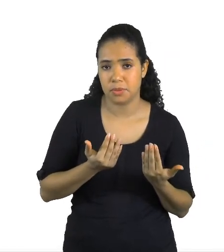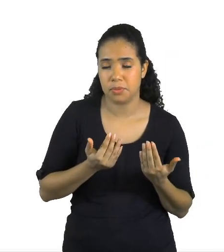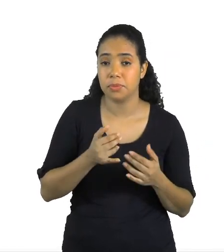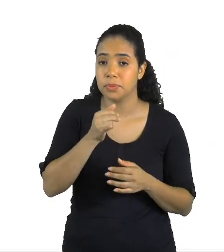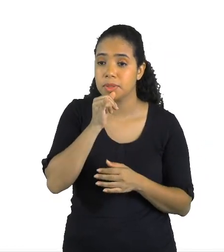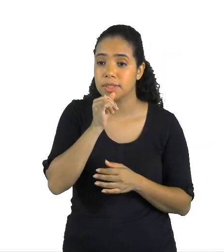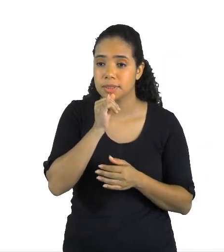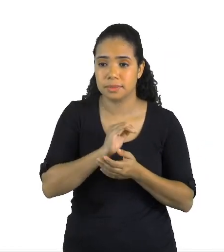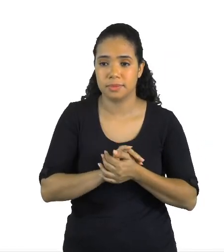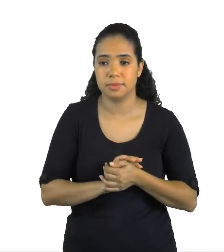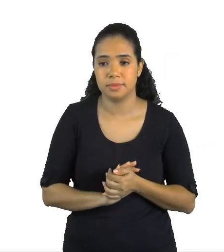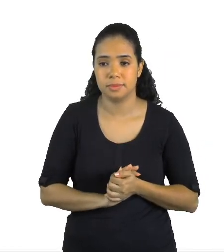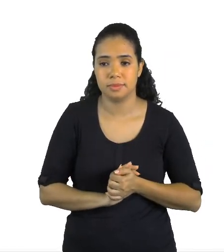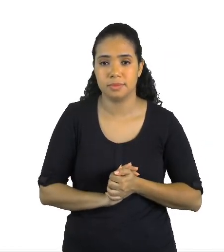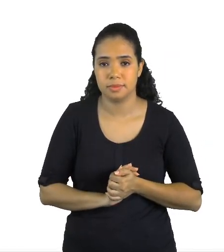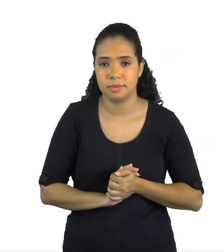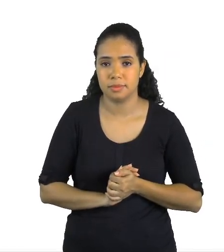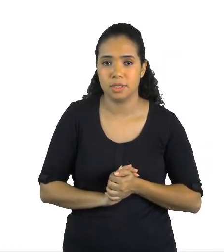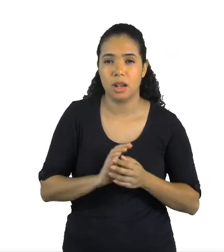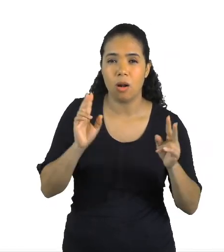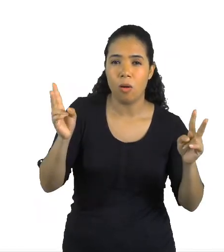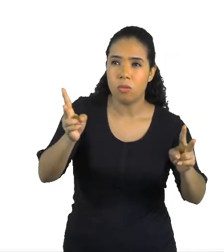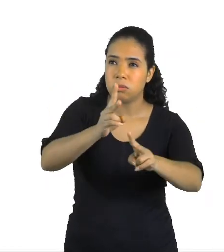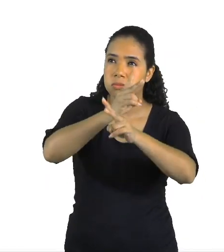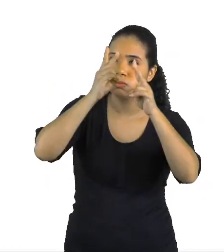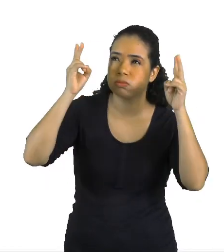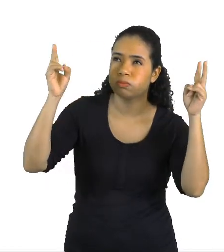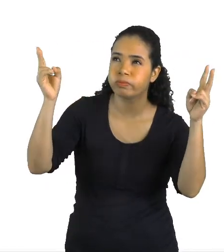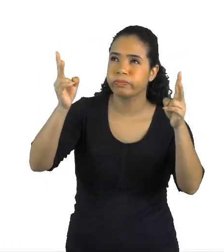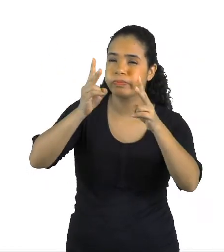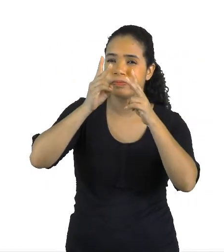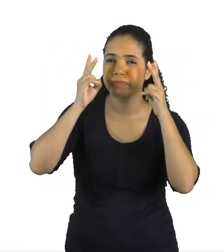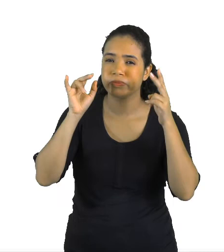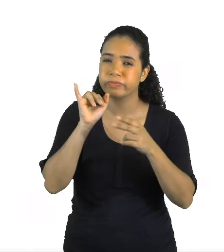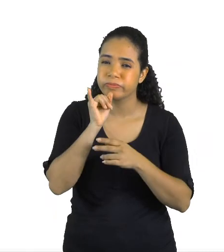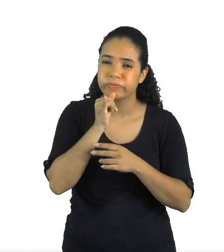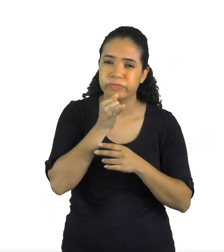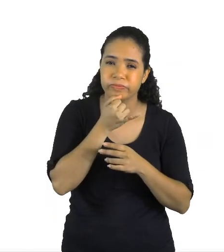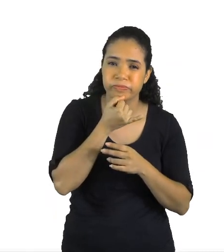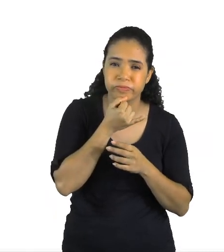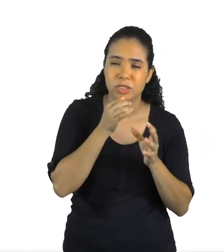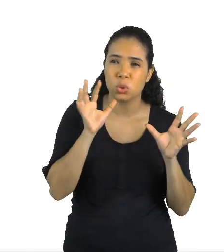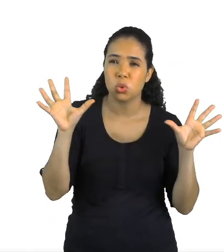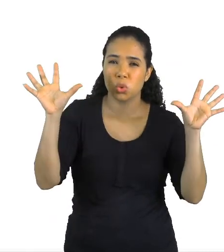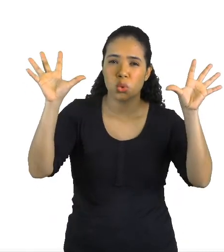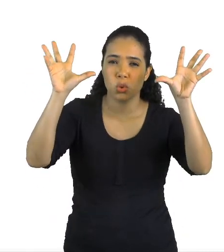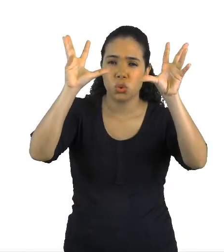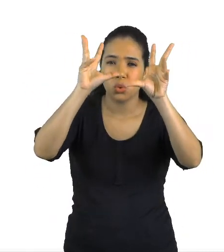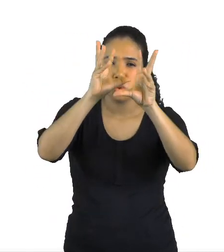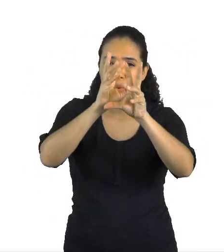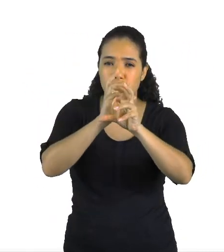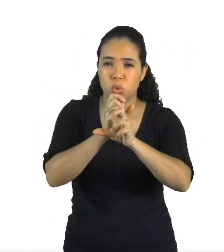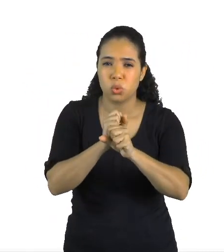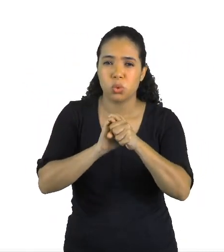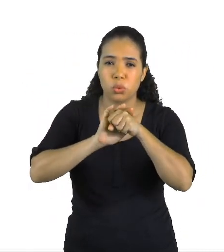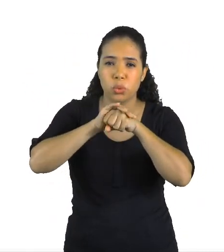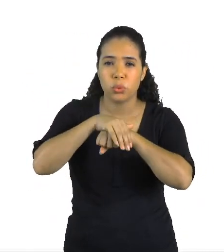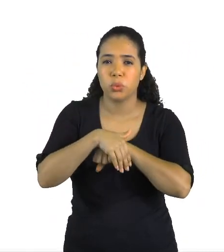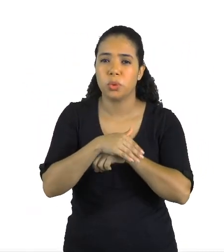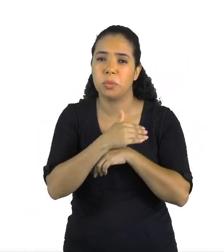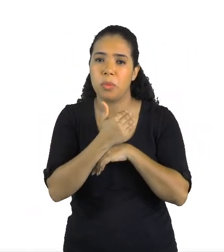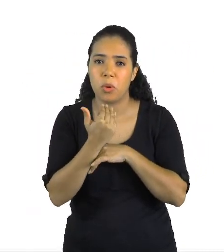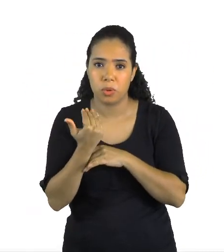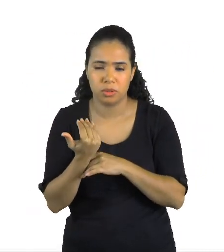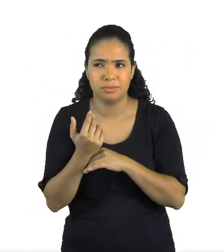Exemplo. Mas veio um vento de desesperança, soprando cinzas da noite morta. As palavras que